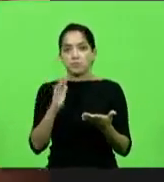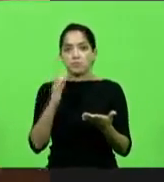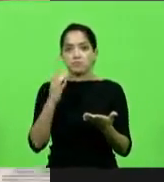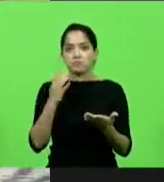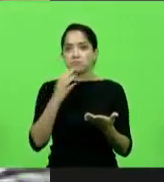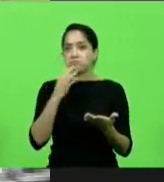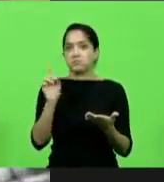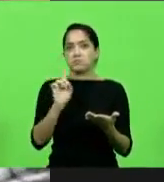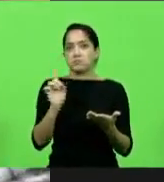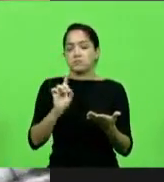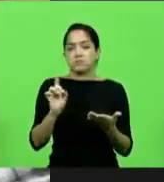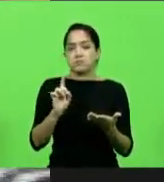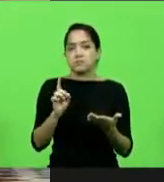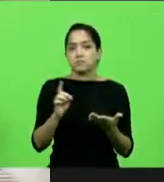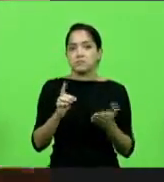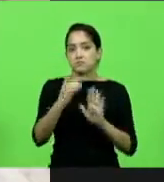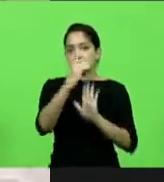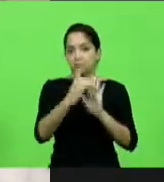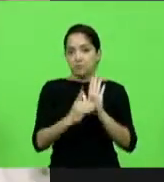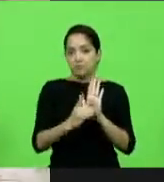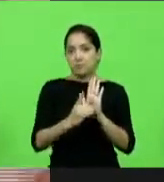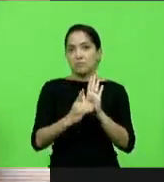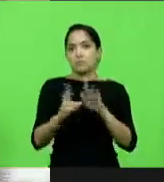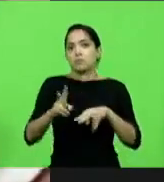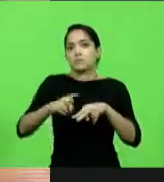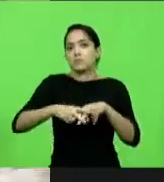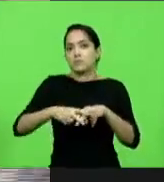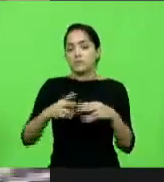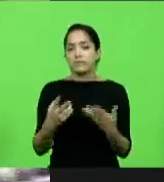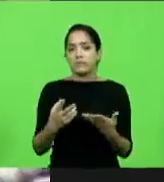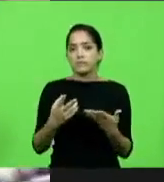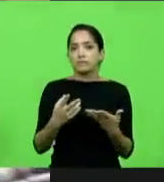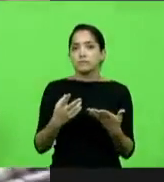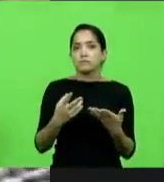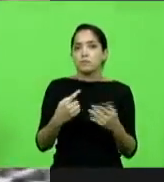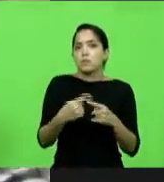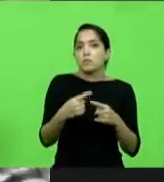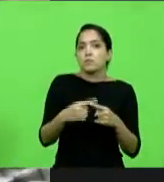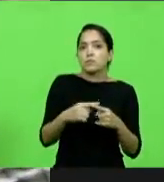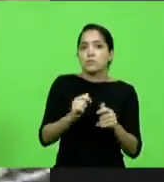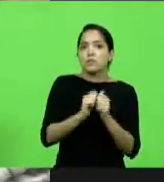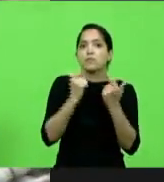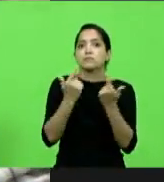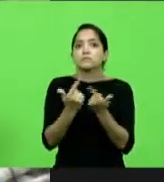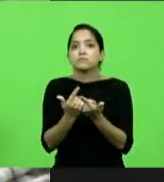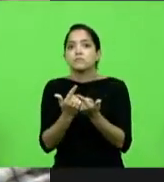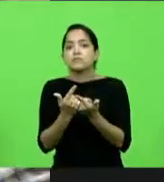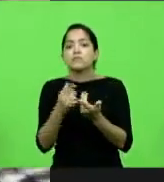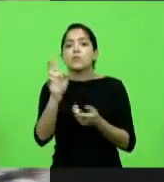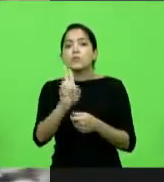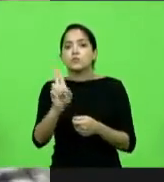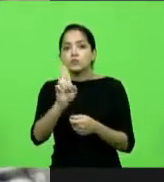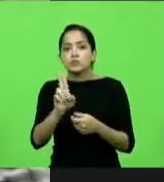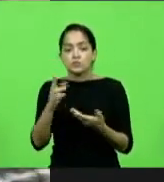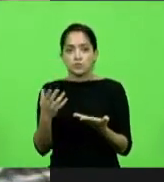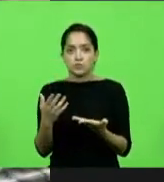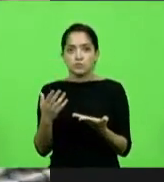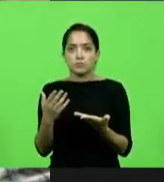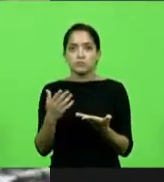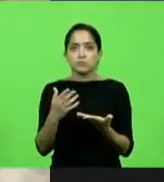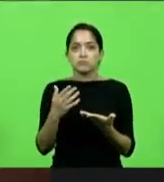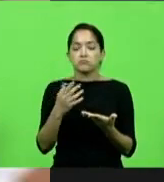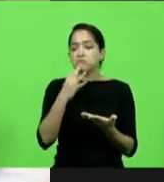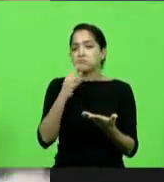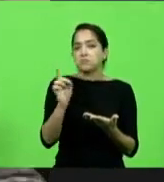conheço as razões do decreto prisional. Eu não conheço as razões que a Assembleia usou para ir ao Supremo. Eu não conheço